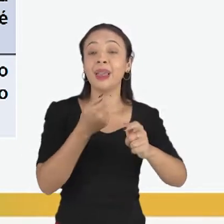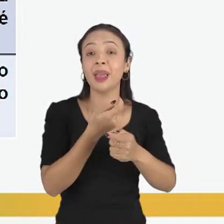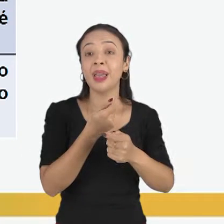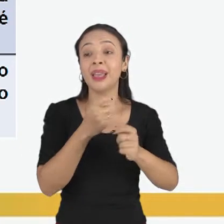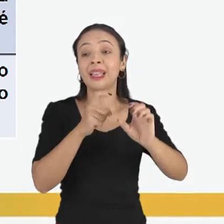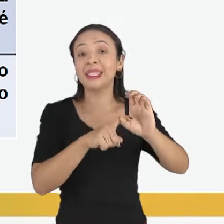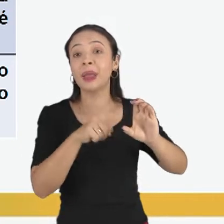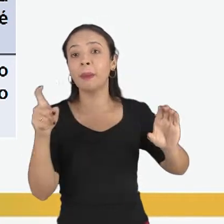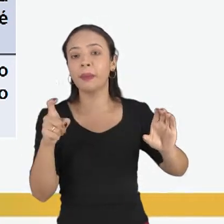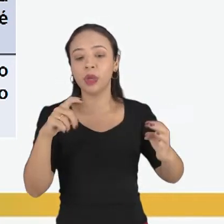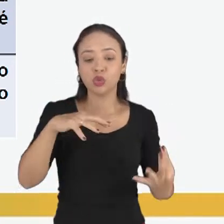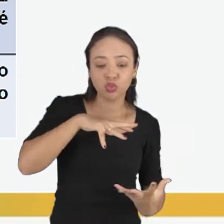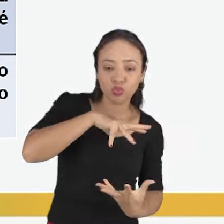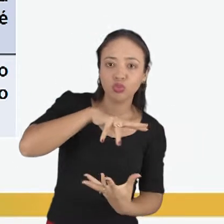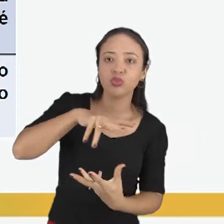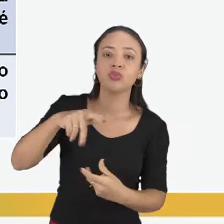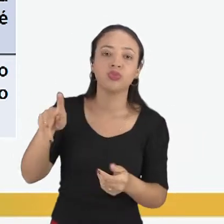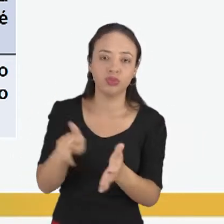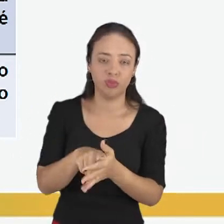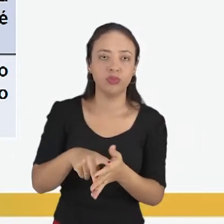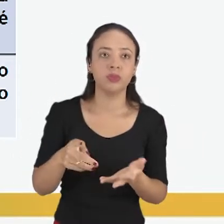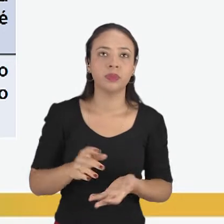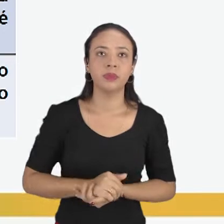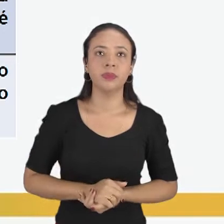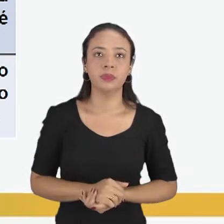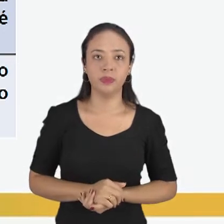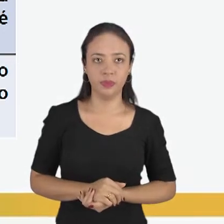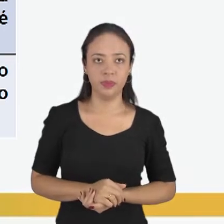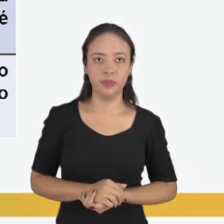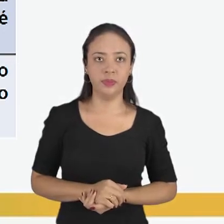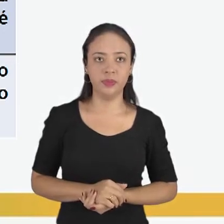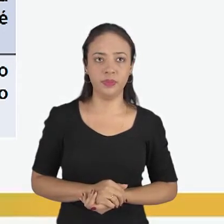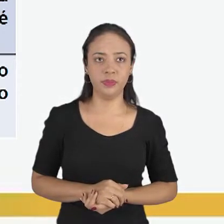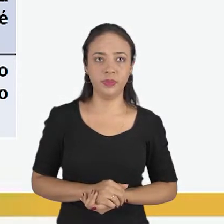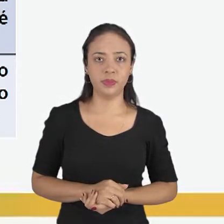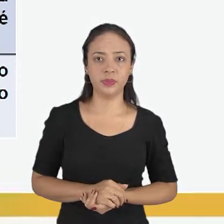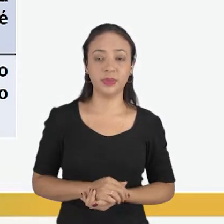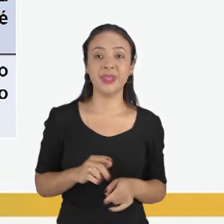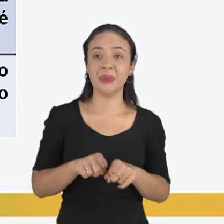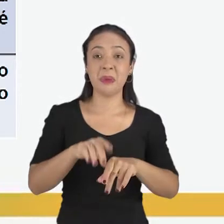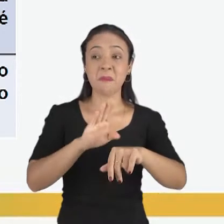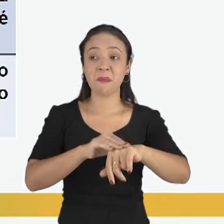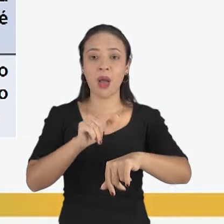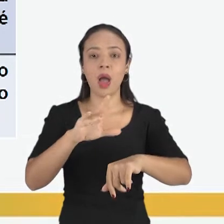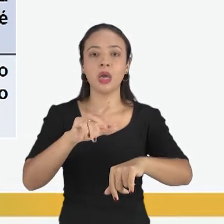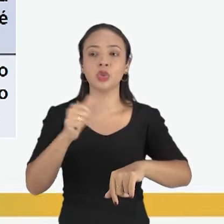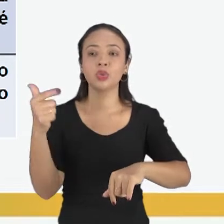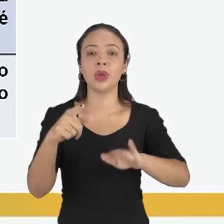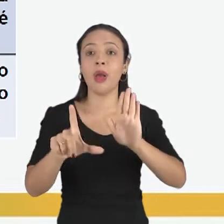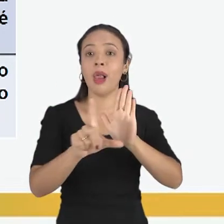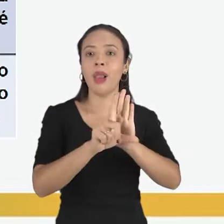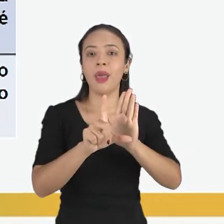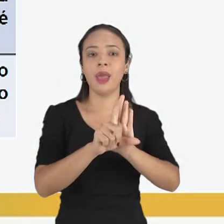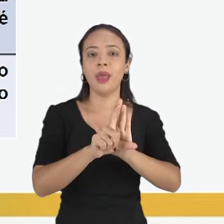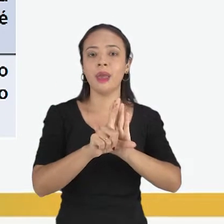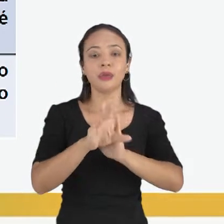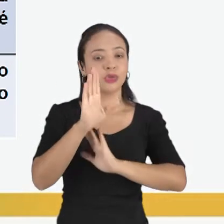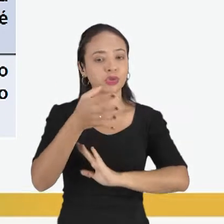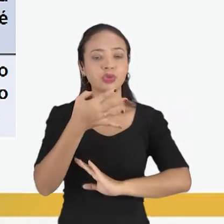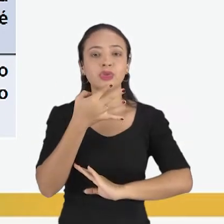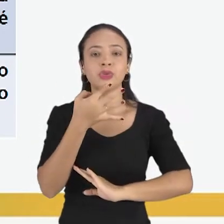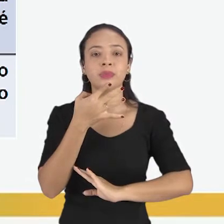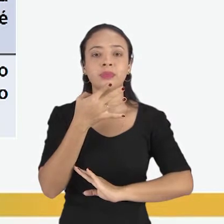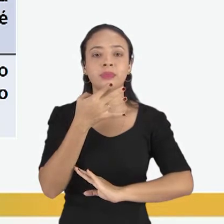essa divindade. Para além de todas as leis físicas conhecidas. Então, esse slide é para que você